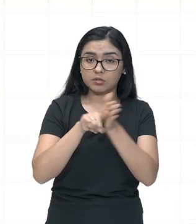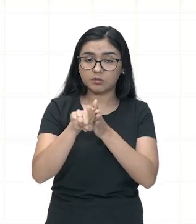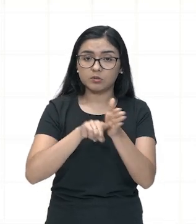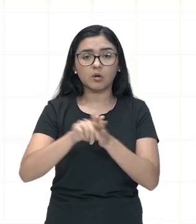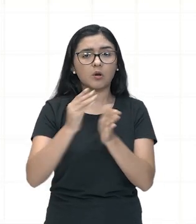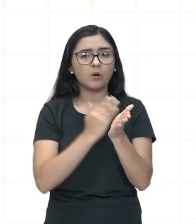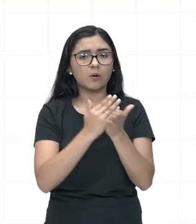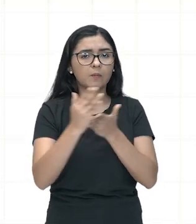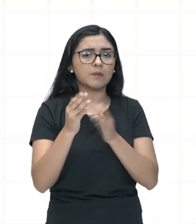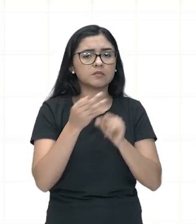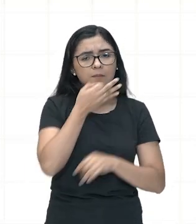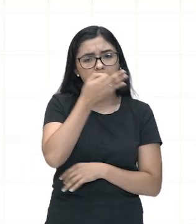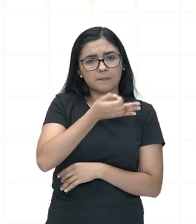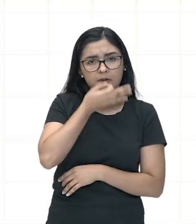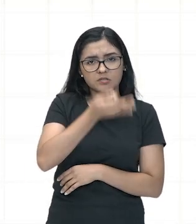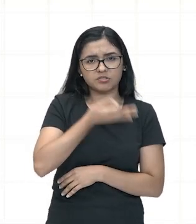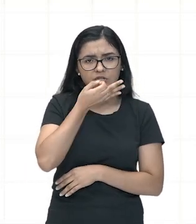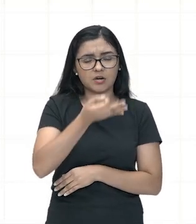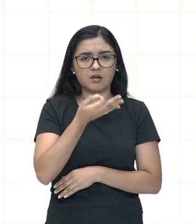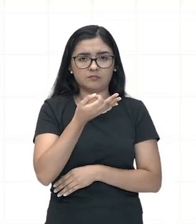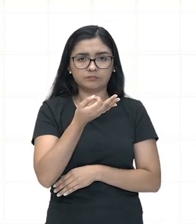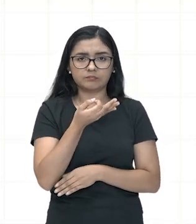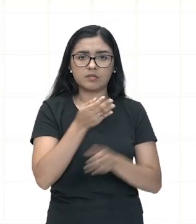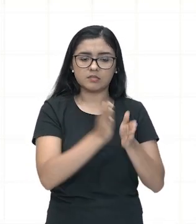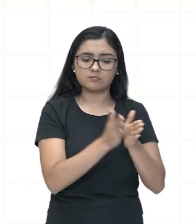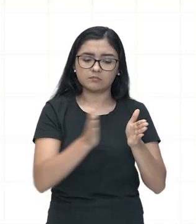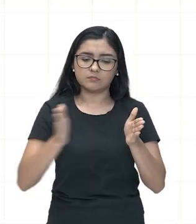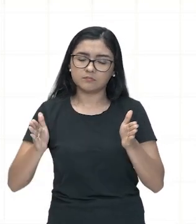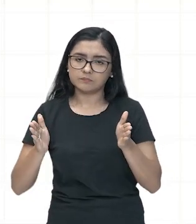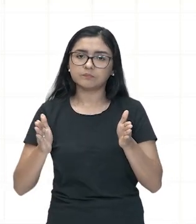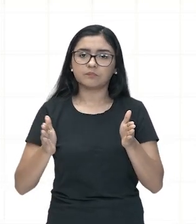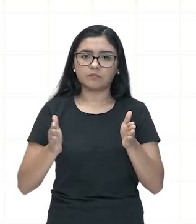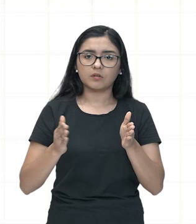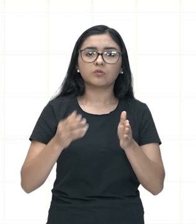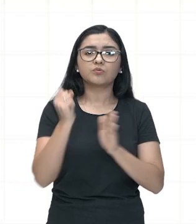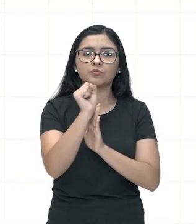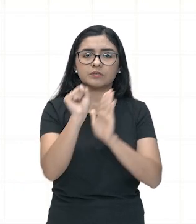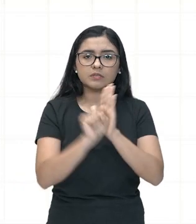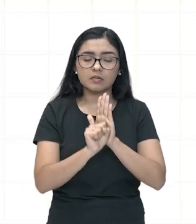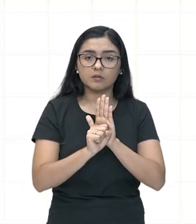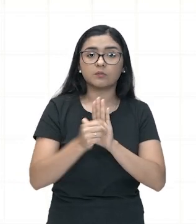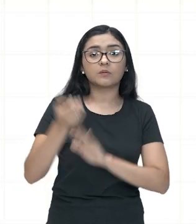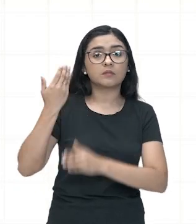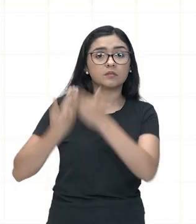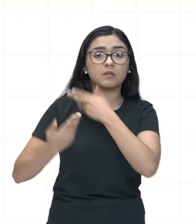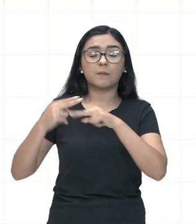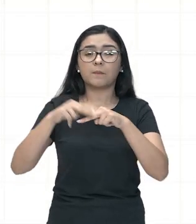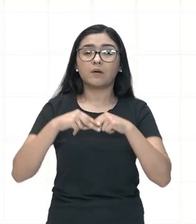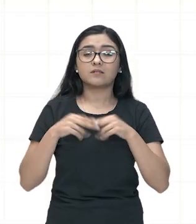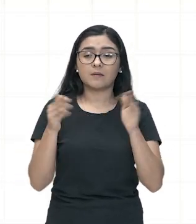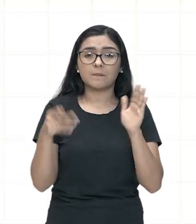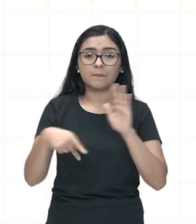começam, então, a criticar essa divisão feita no século anterior, por ser especialmente uma visão